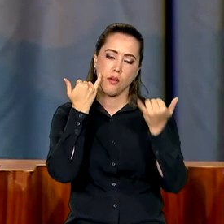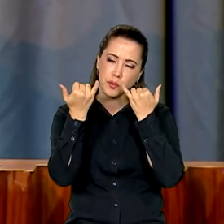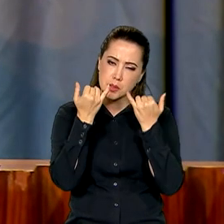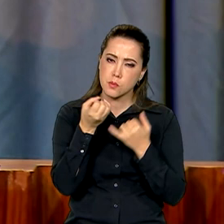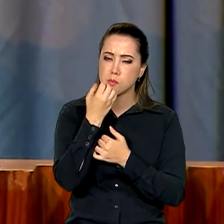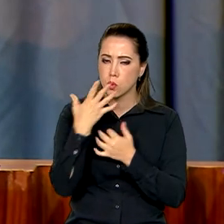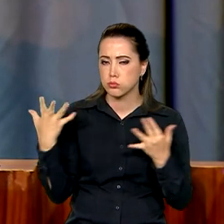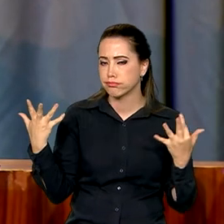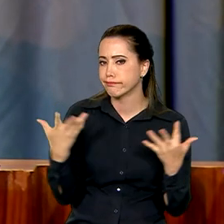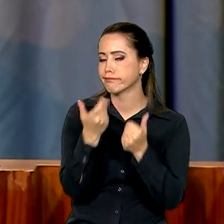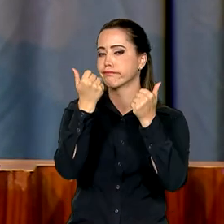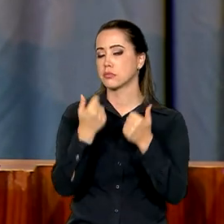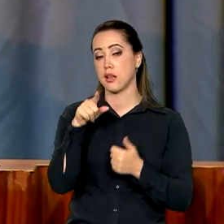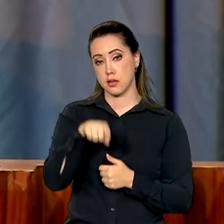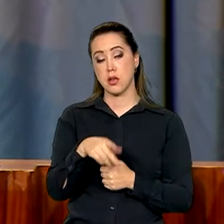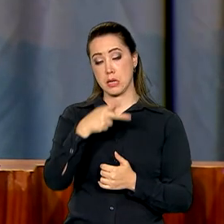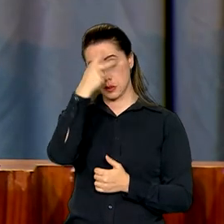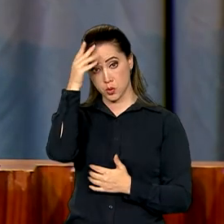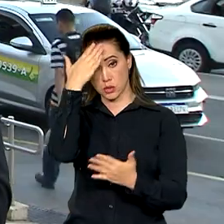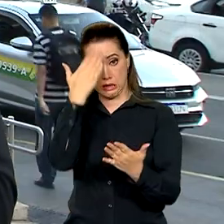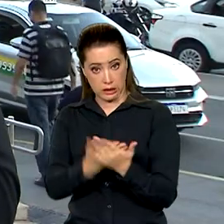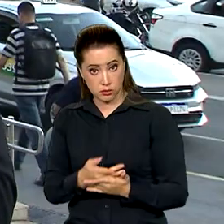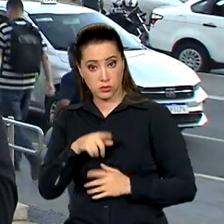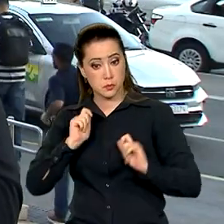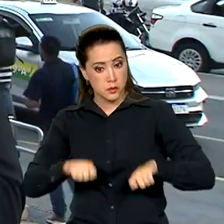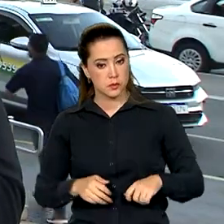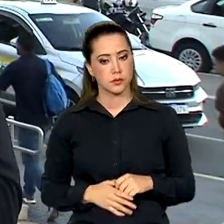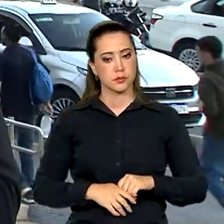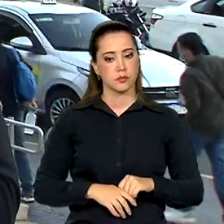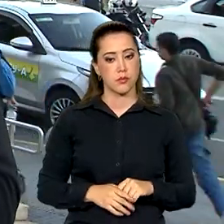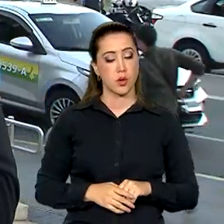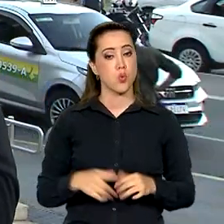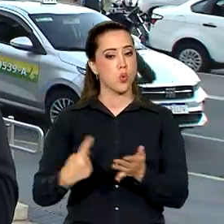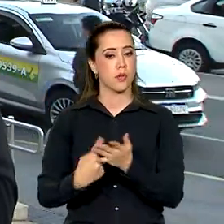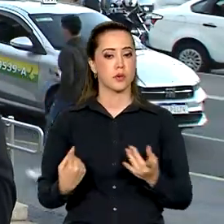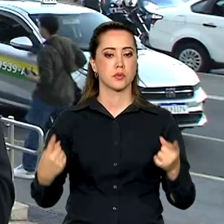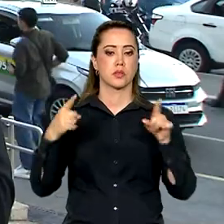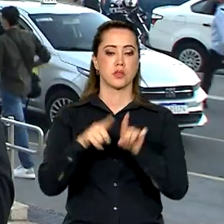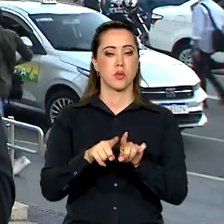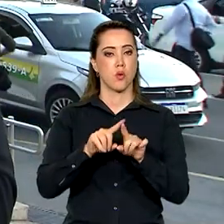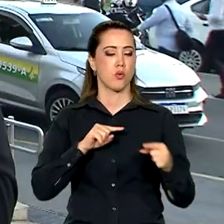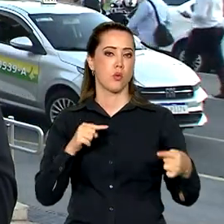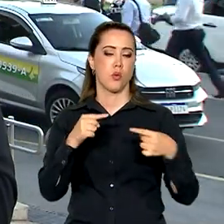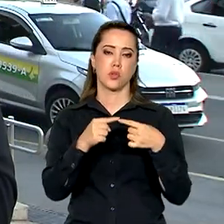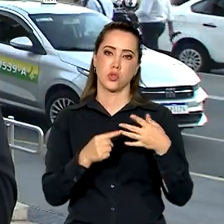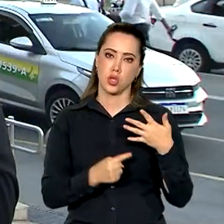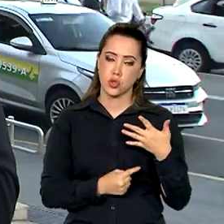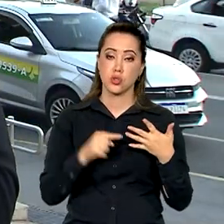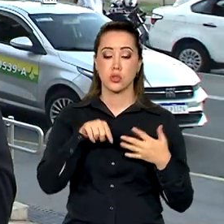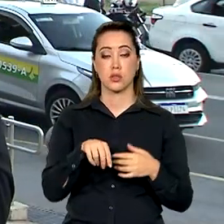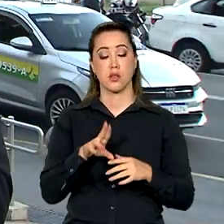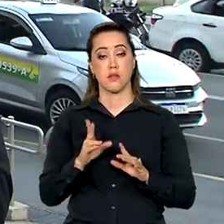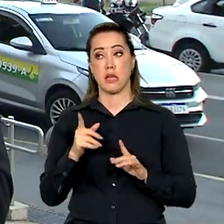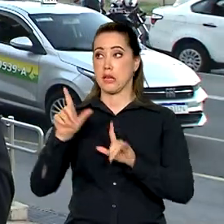O acordo de cooperação prevê que as emissoras parceiras da Rede Nacional de Comunicação